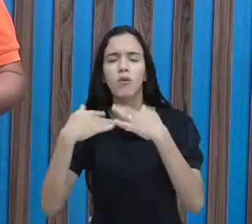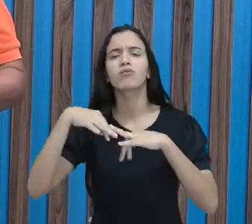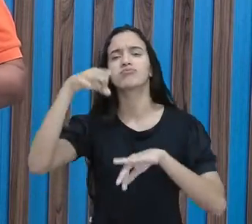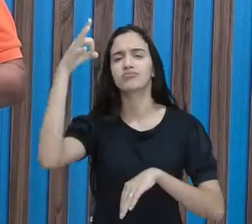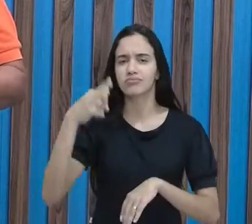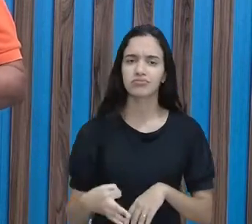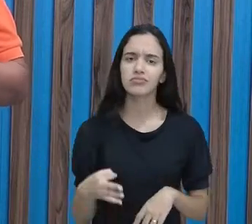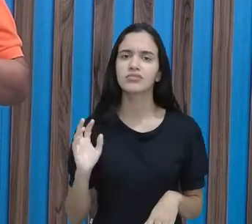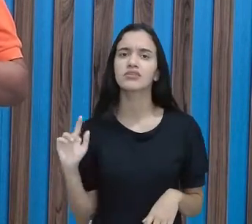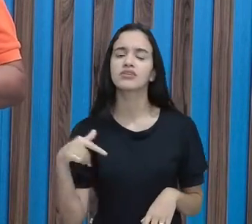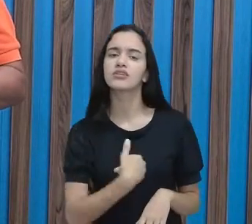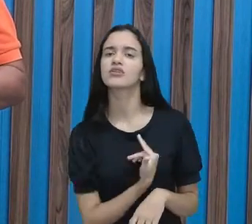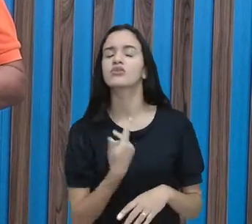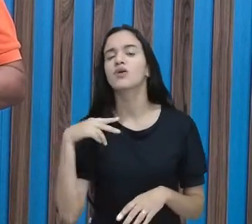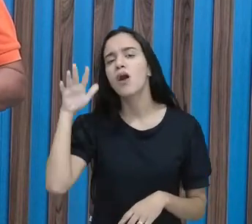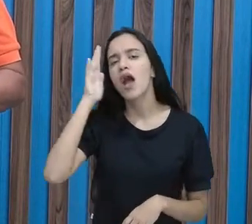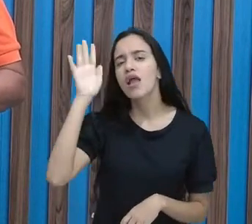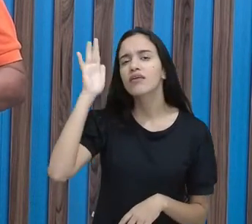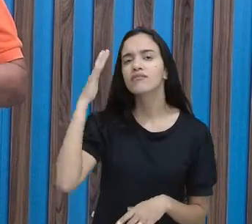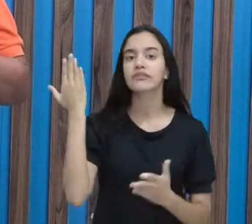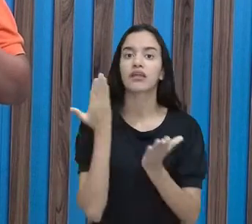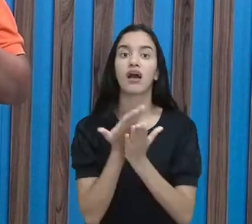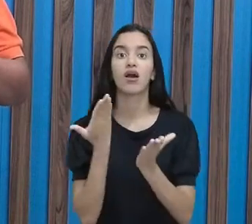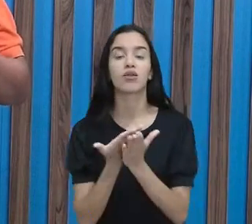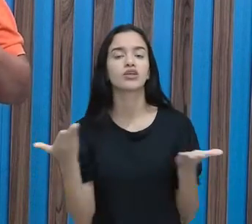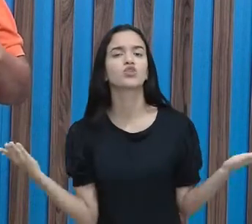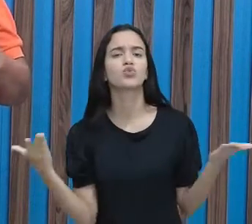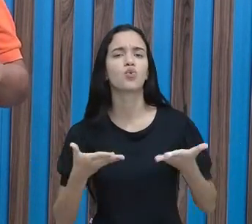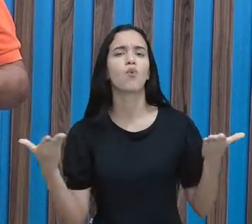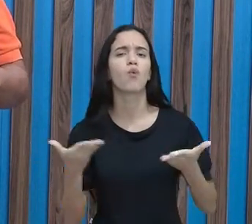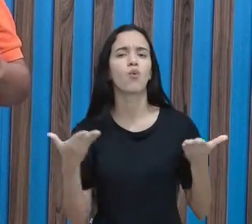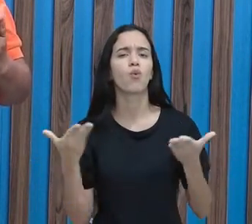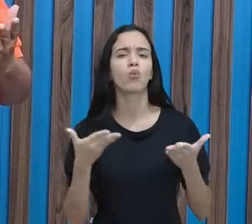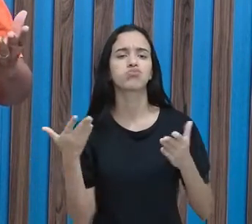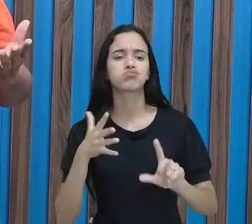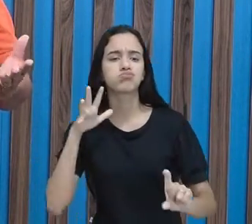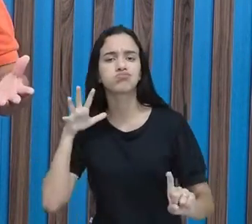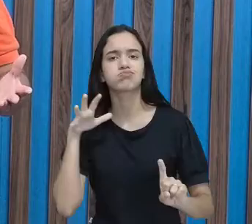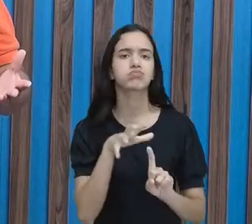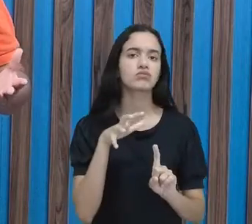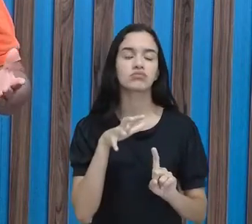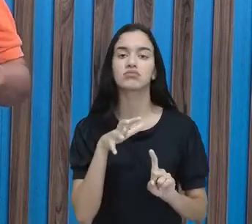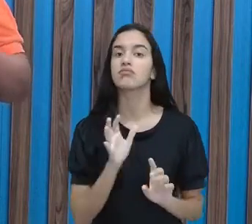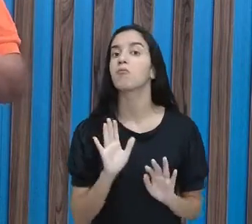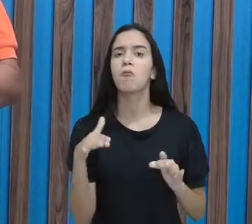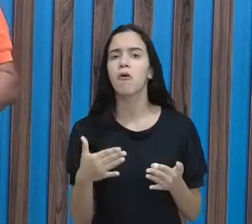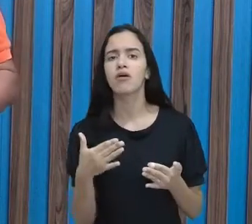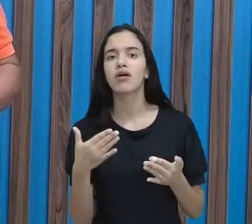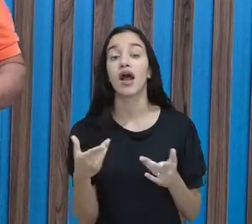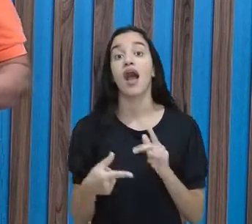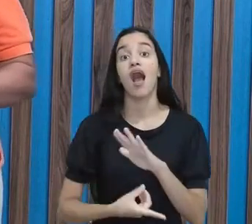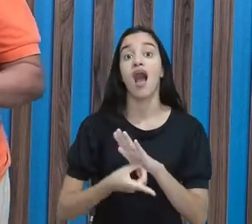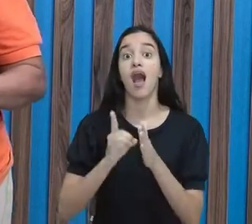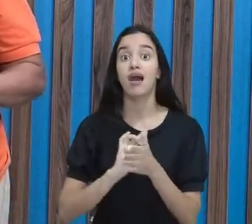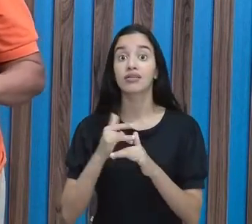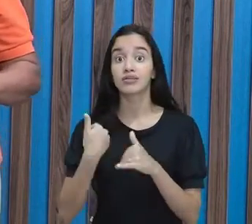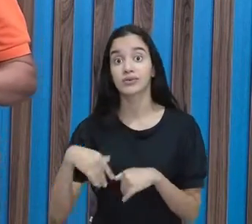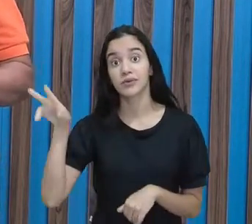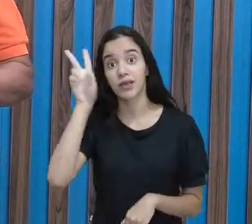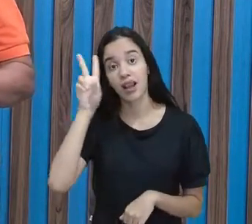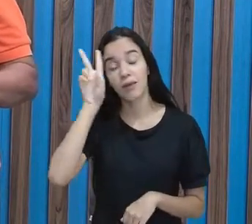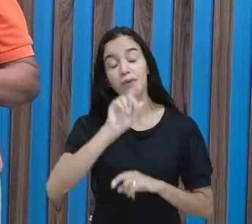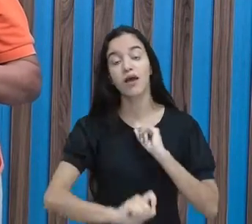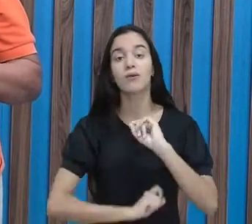certeza! E a gente vai refletir na aula de hoje que impactos são esses. Antes eu devo lembrar